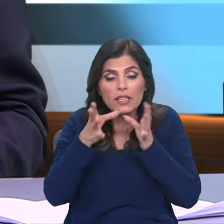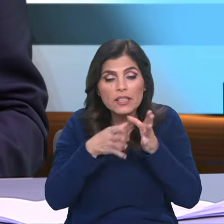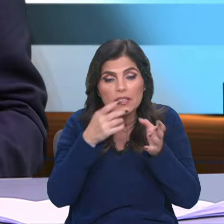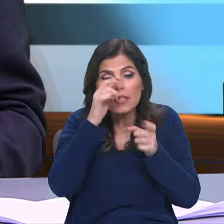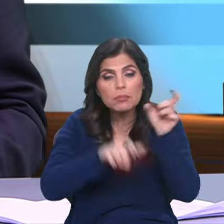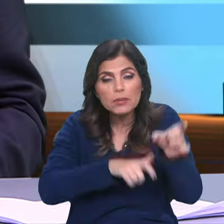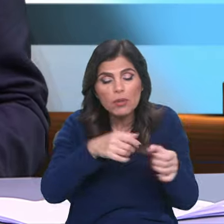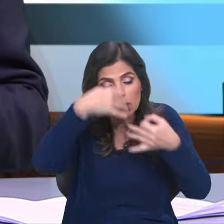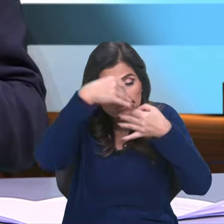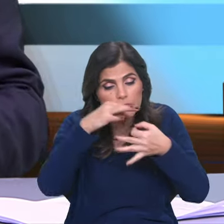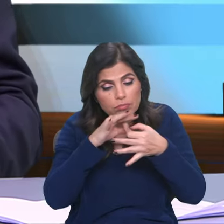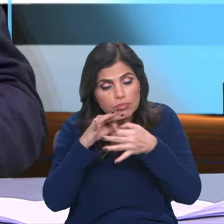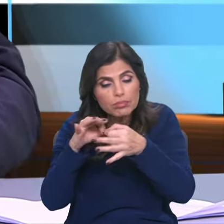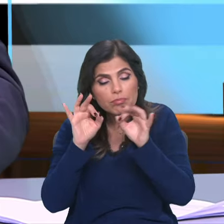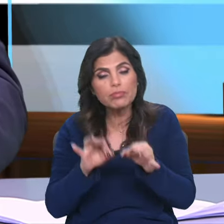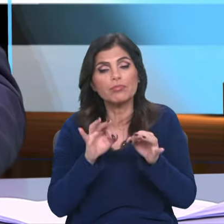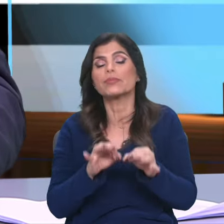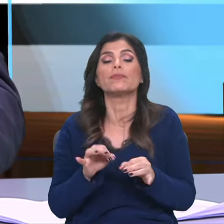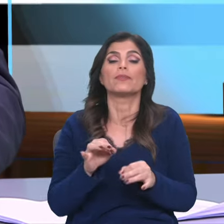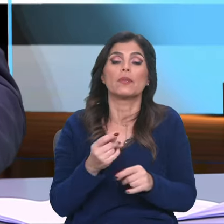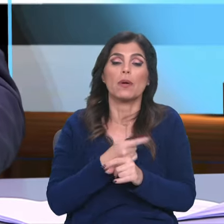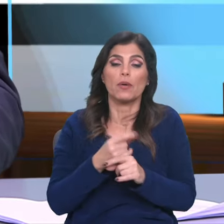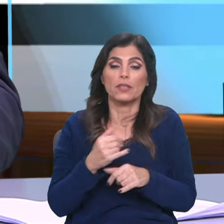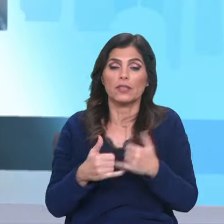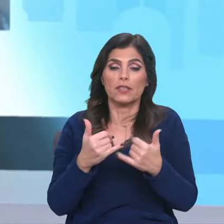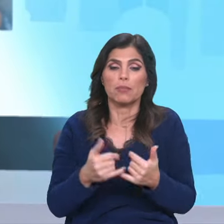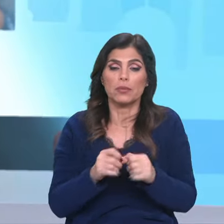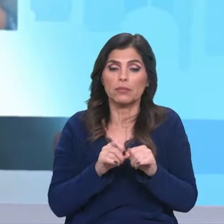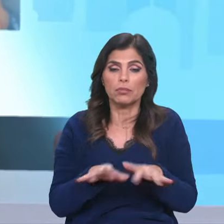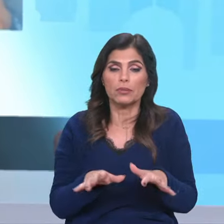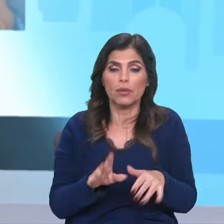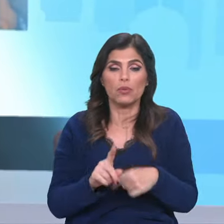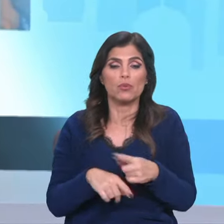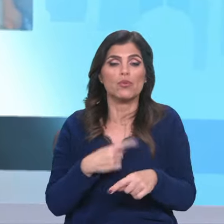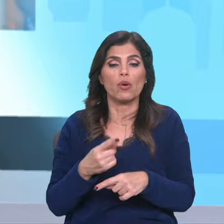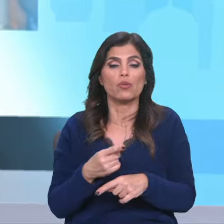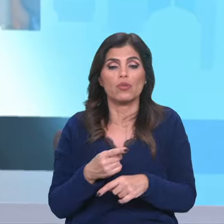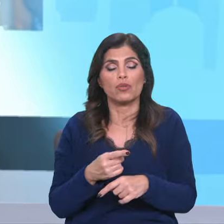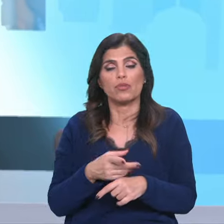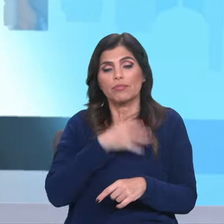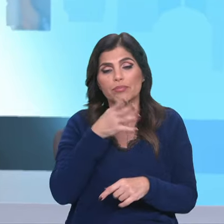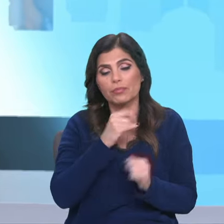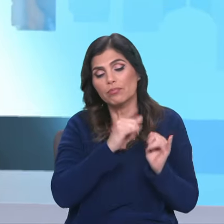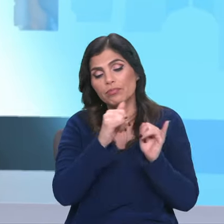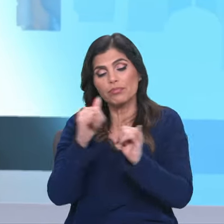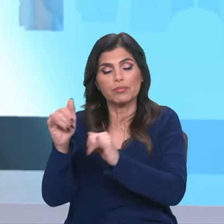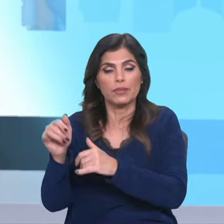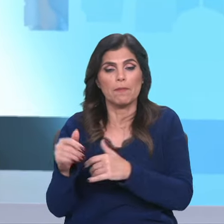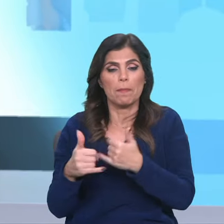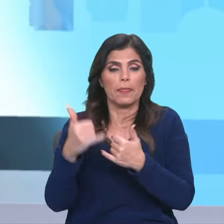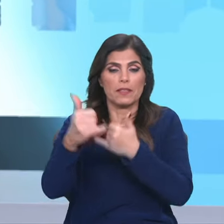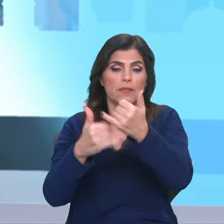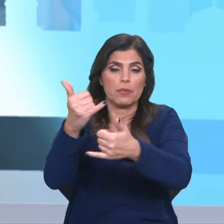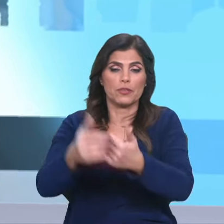fielmente. São características que, ao fim e ao cabo, se vão depois repercutir nos outros profetas, que cronologicamente